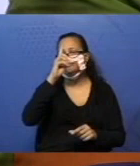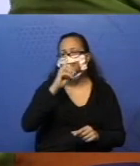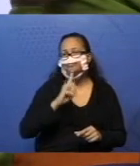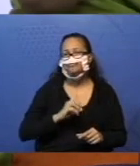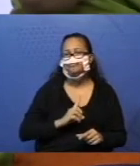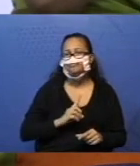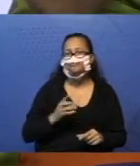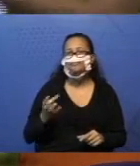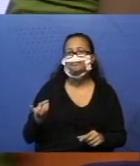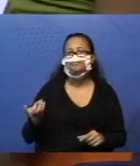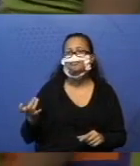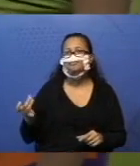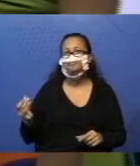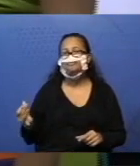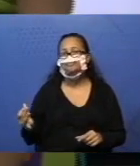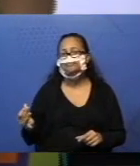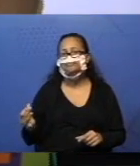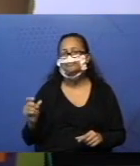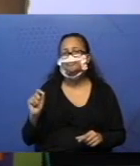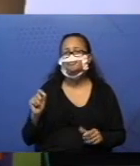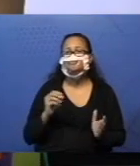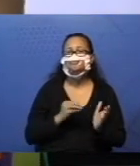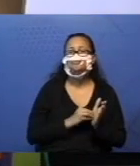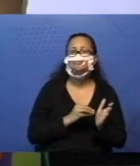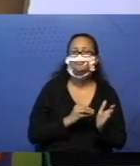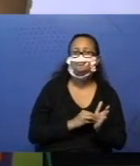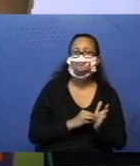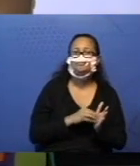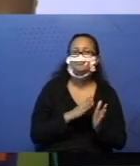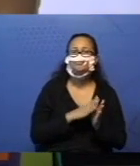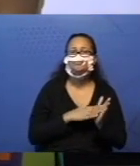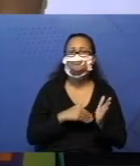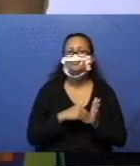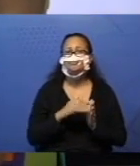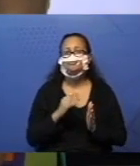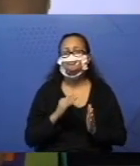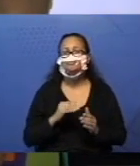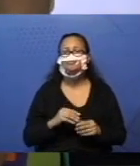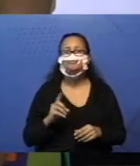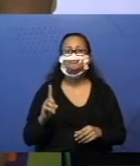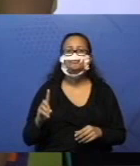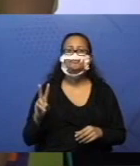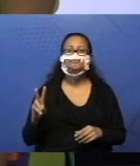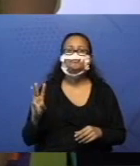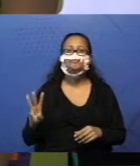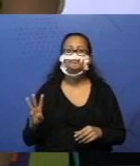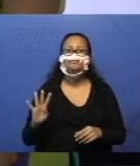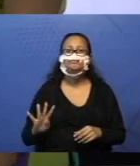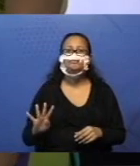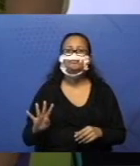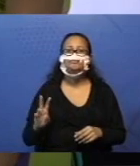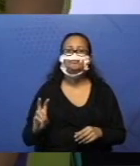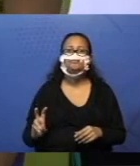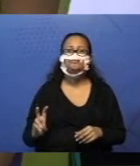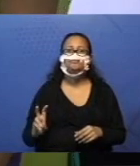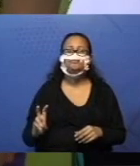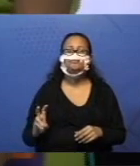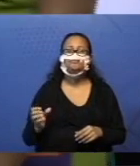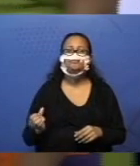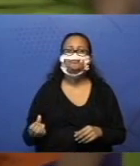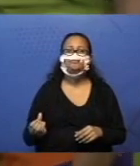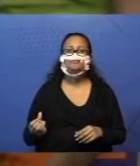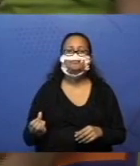vamos contar quantos ficaram sem pintar. 1, 2, 3, 4, 5,